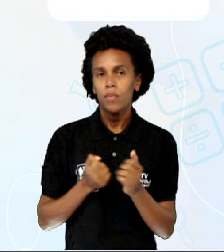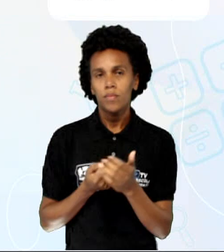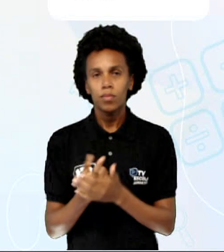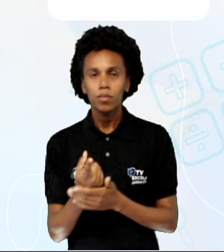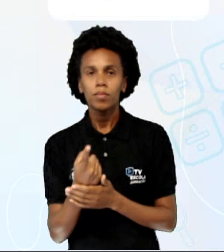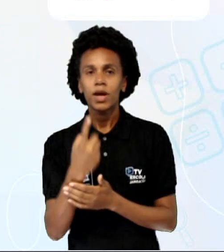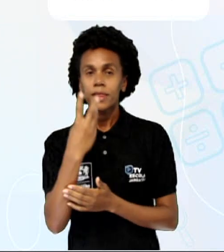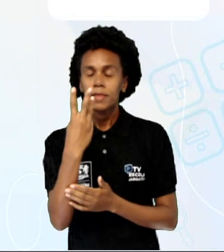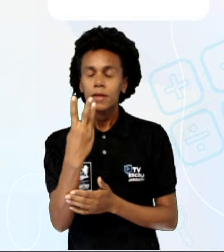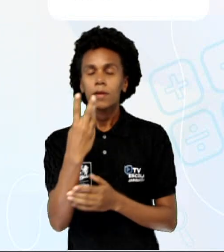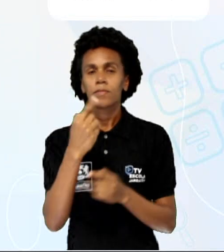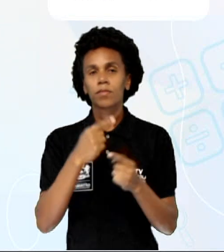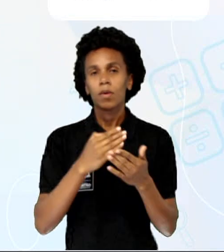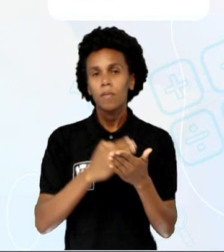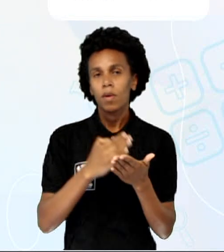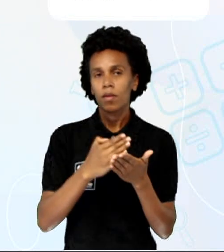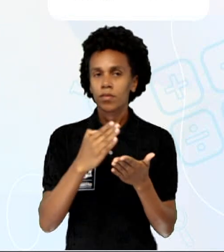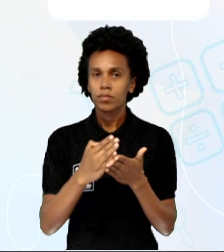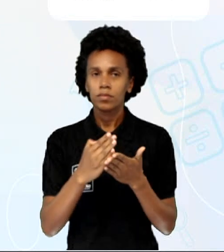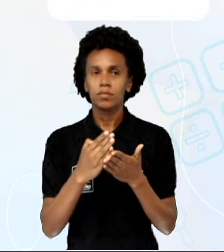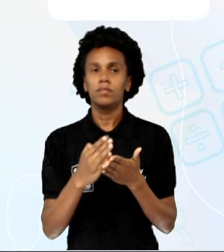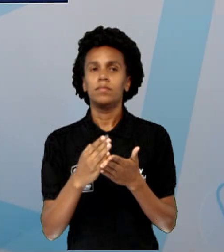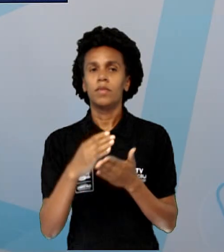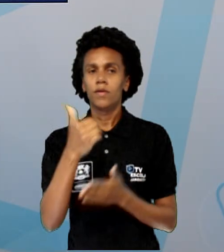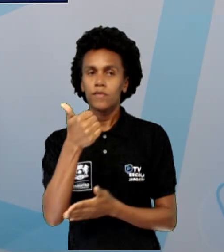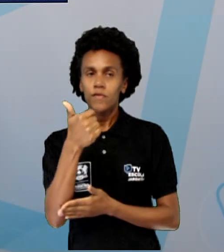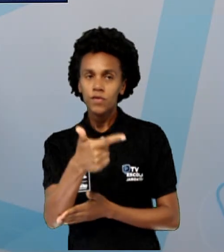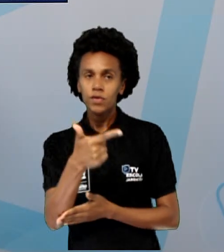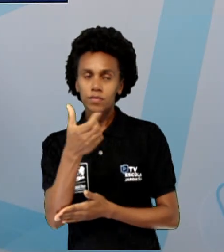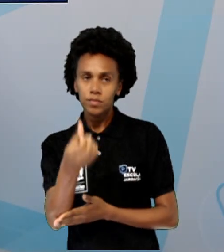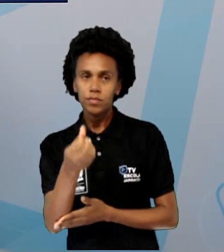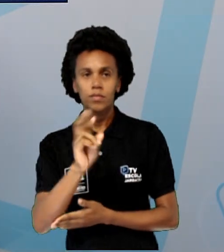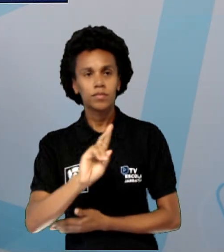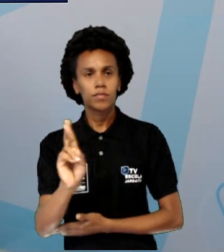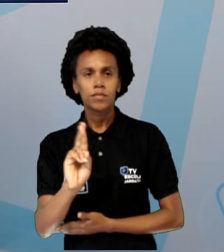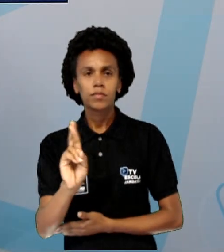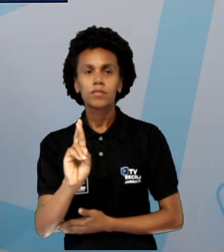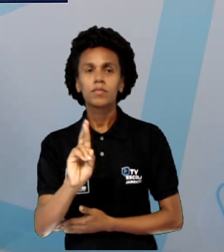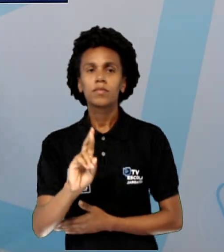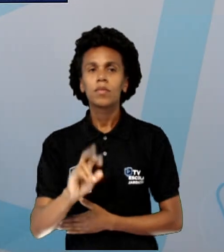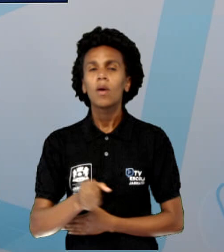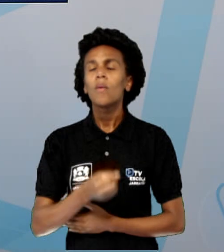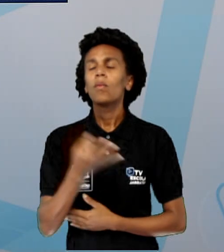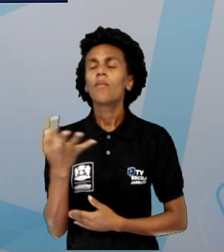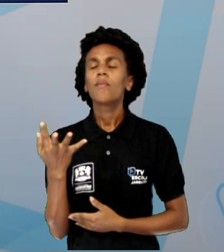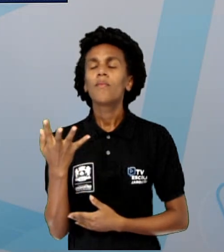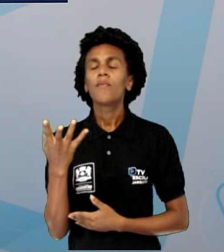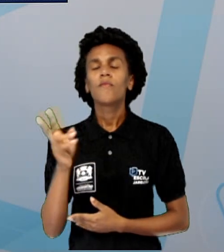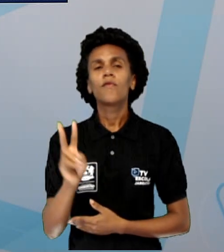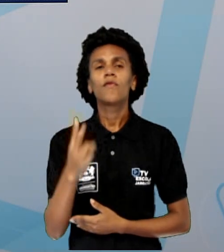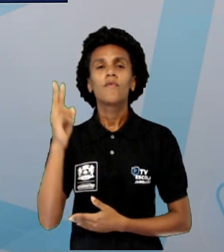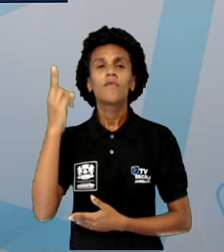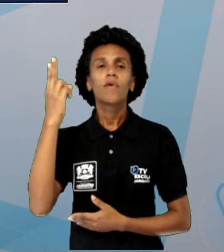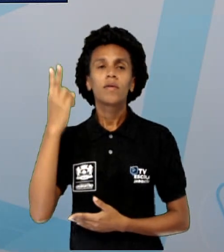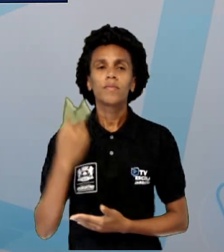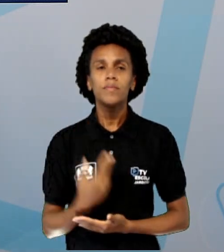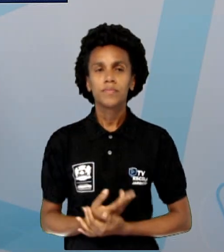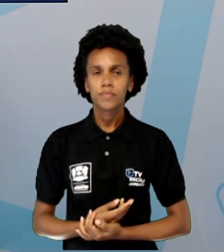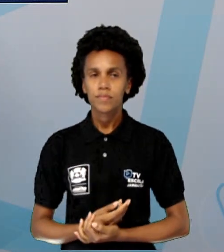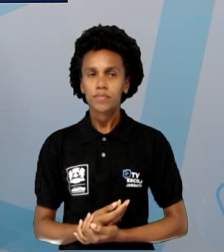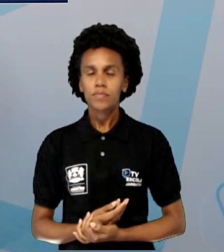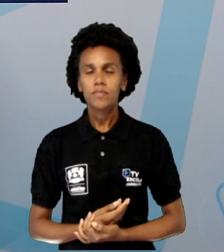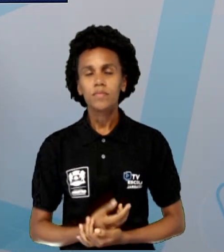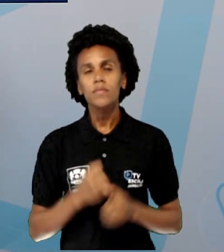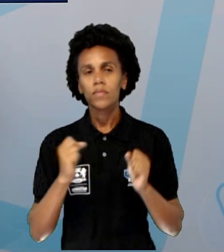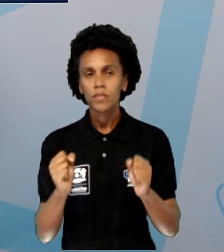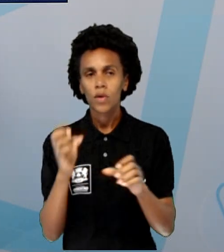Qual é o valor total do fone? Então a gente pode fazer a soma de 3 parcelas idênticas, só que quando eu